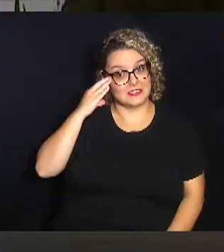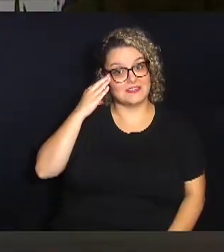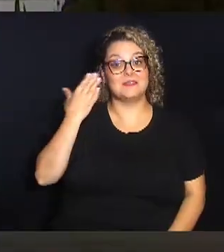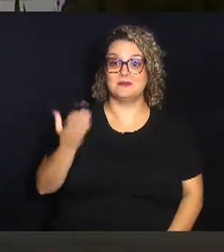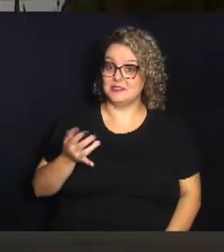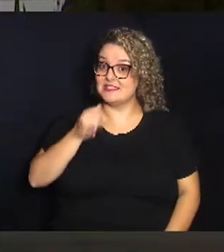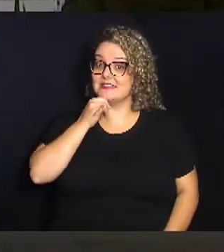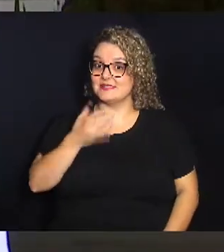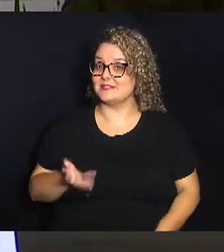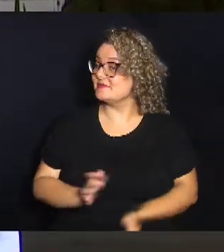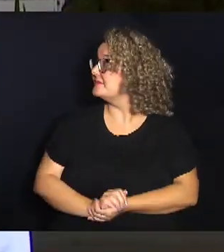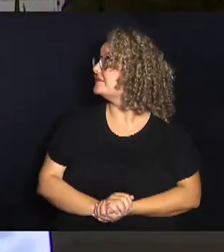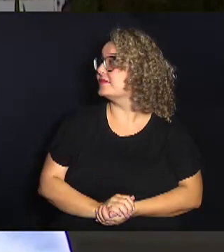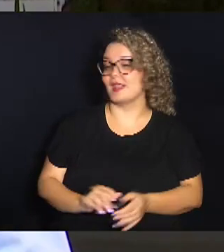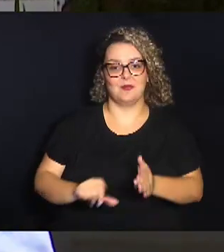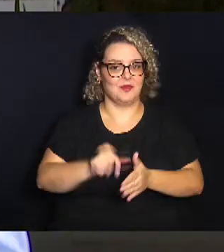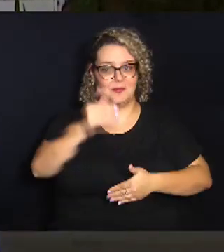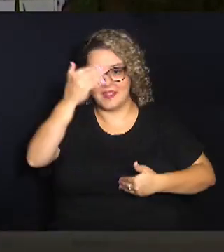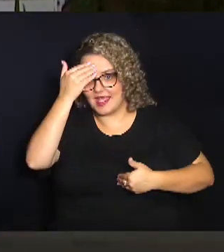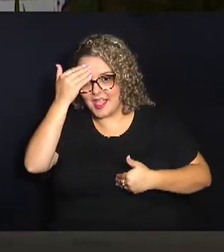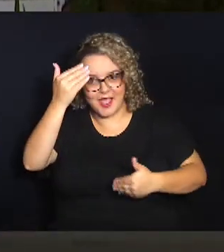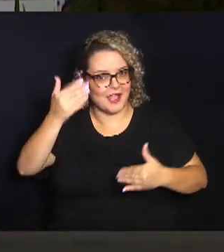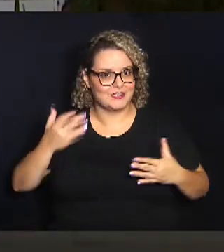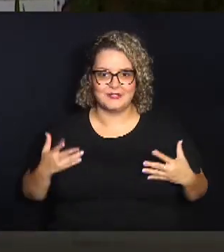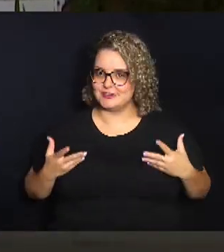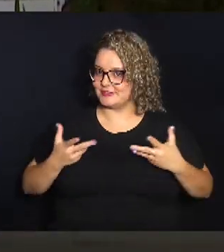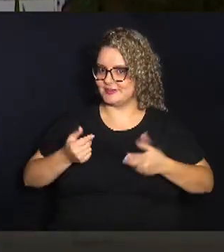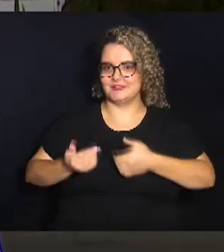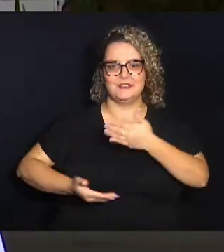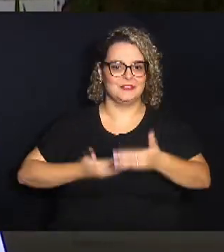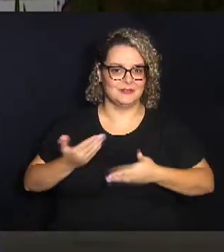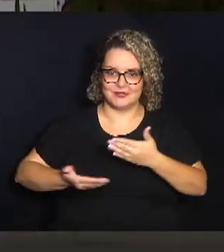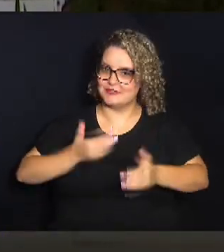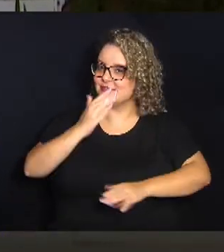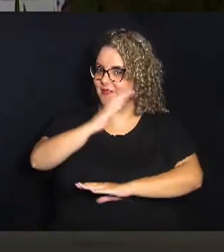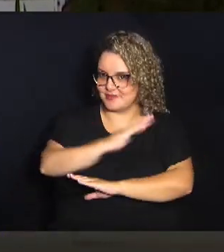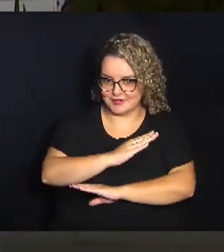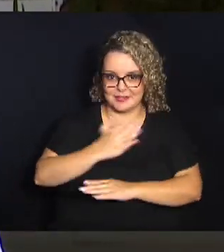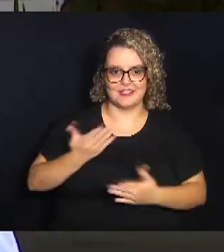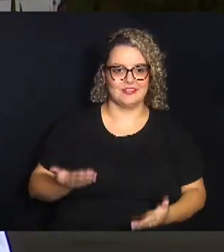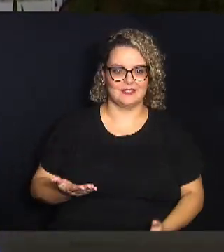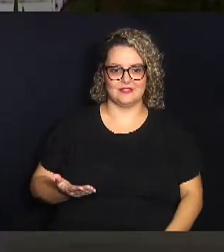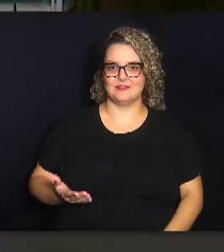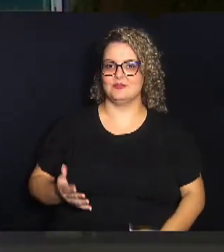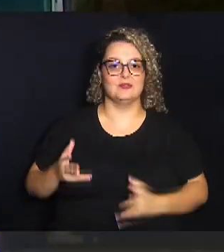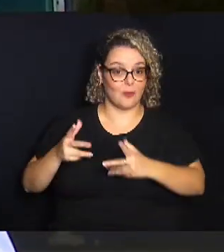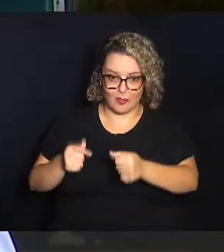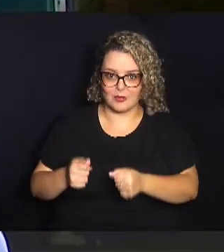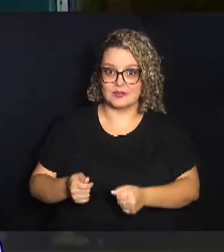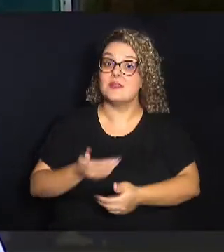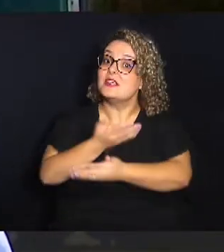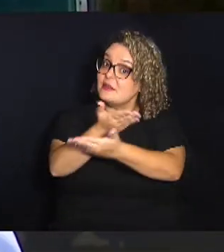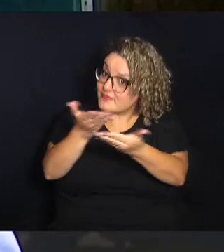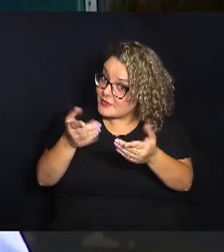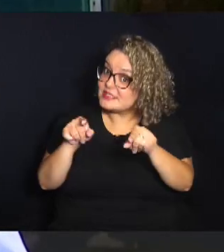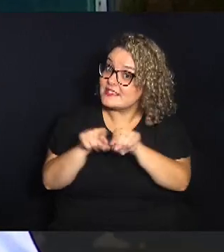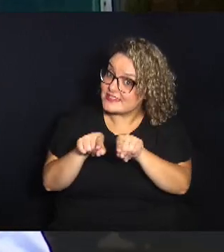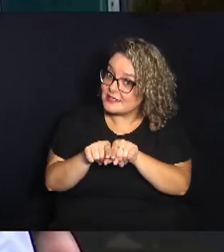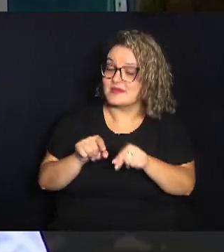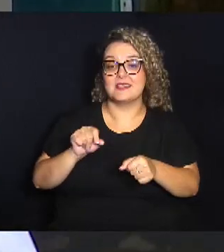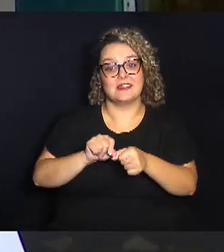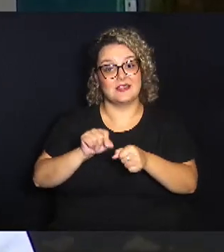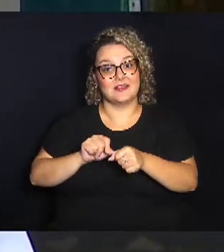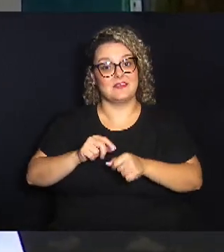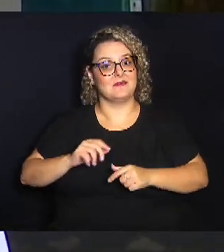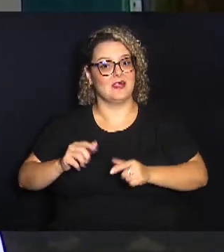por exemplo. Primeiro, agradecer a todos os servidores da Câmara, sem exceção. Inclusive, vocês que fazem essa parte